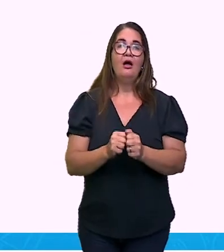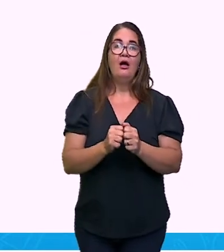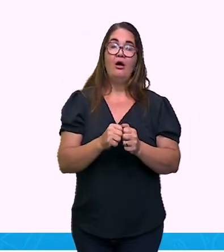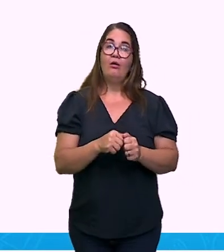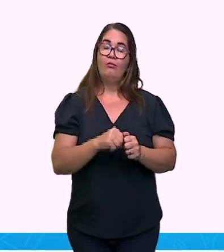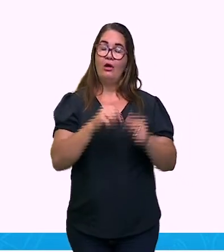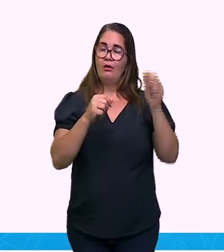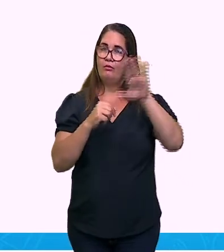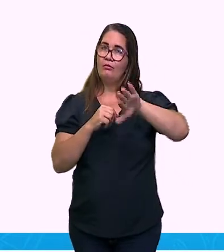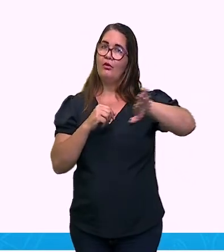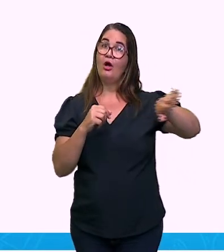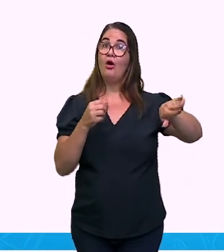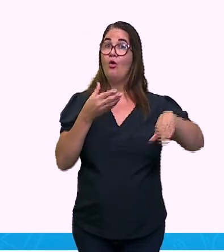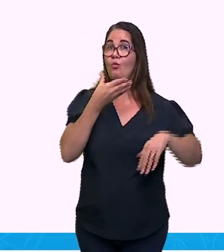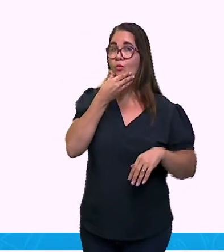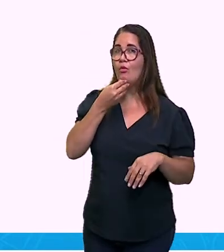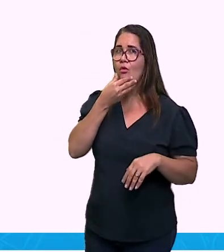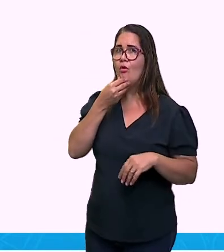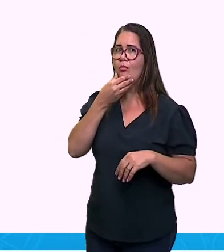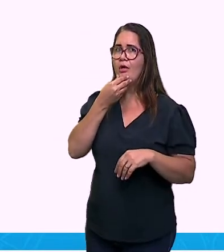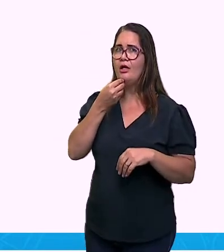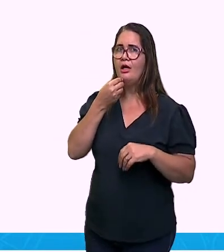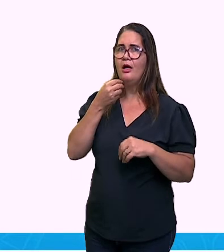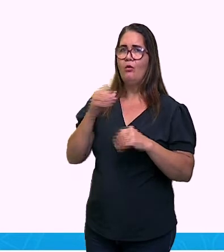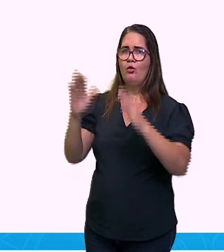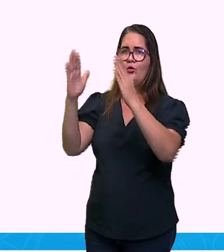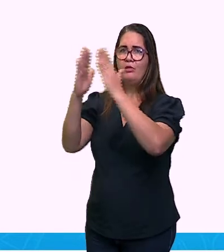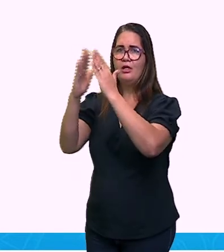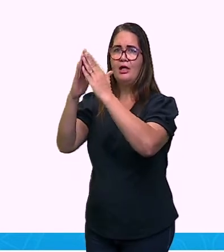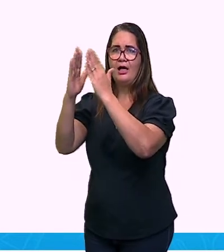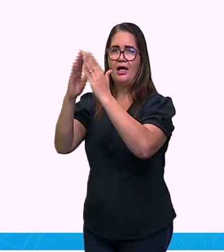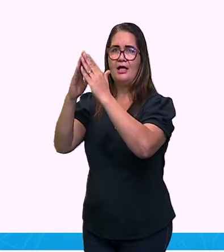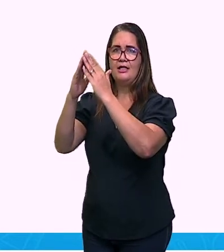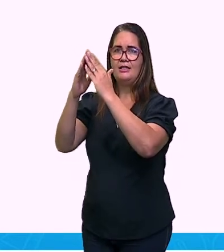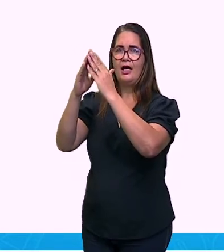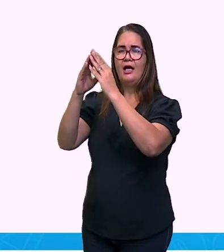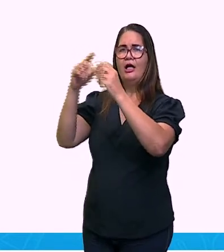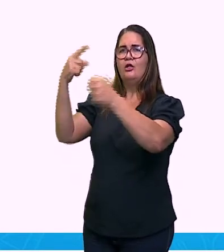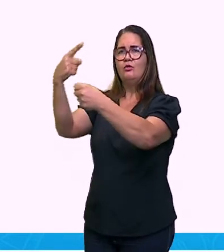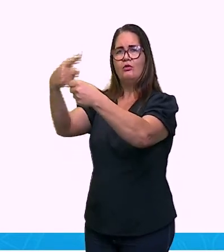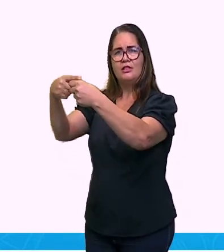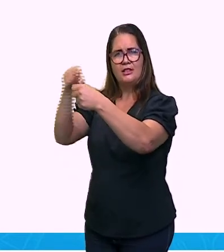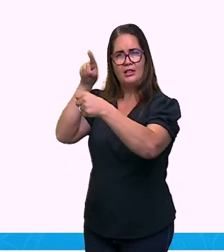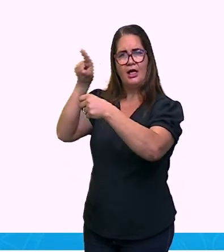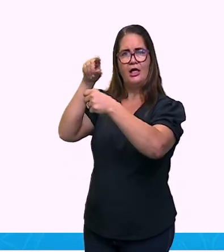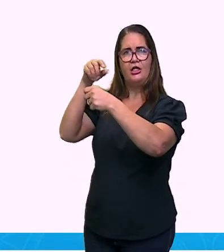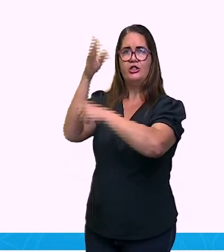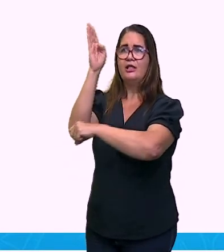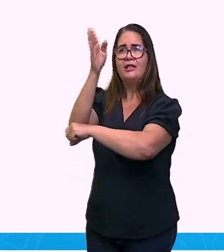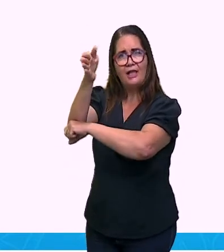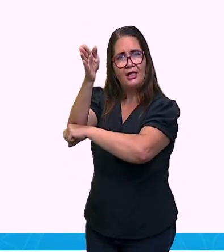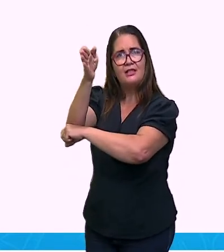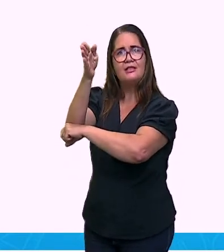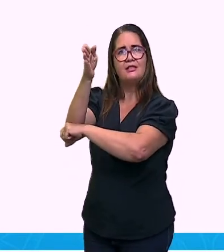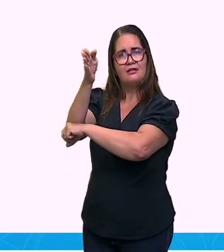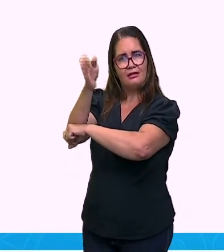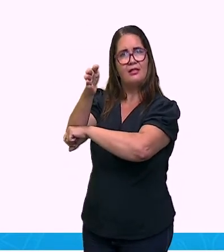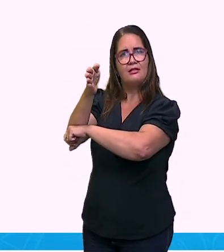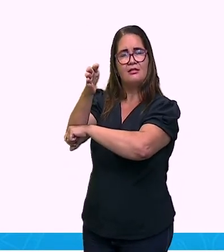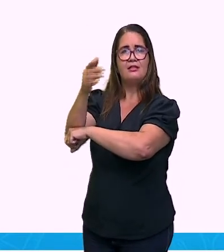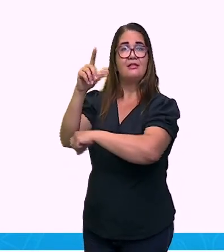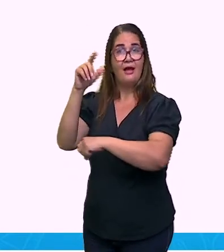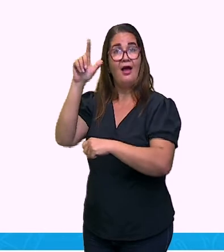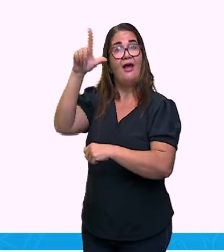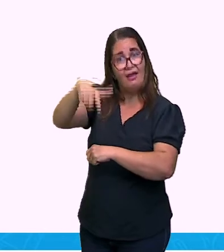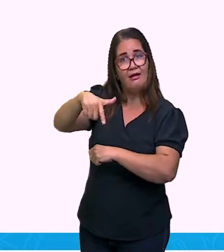a conjunção aqui que eu quero que vocês observem? A conjunção I. Quando eu tenho a conjunção I, ela